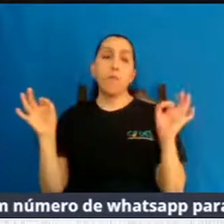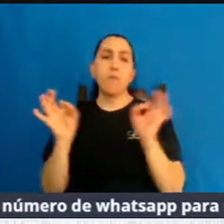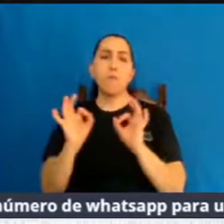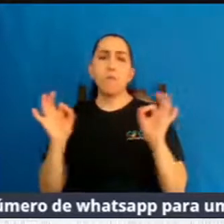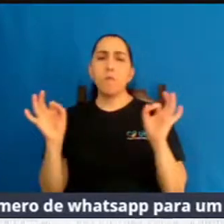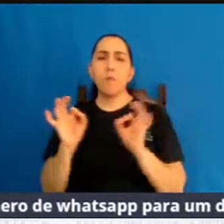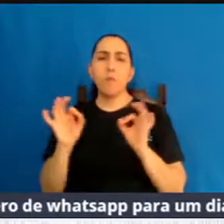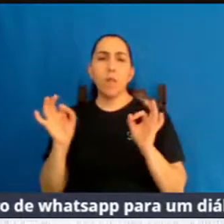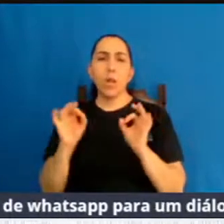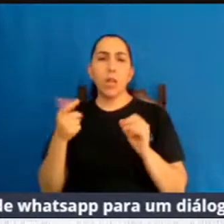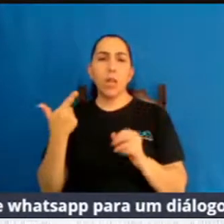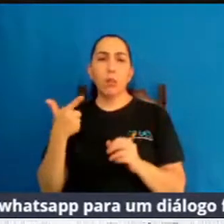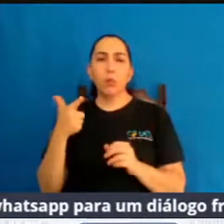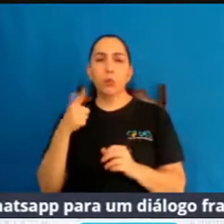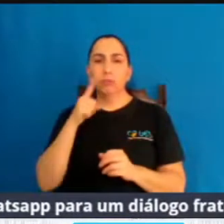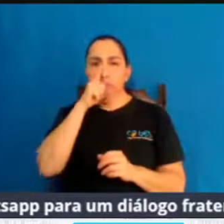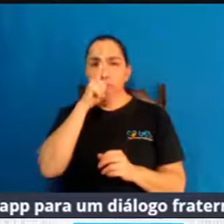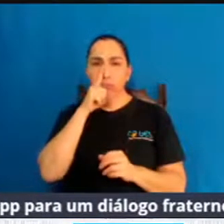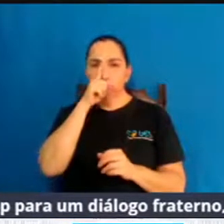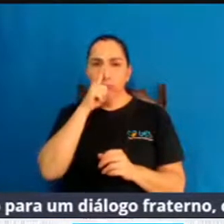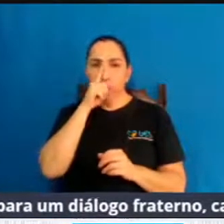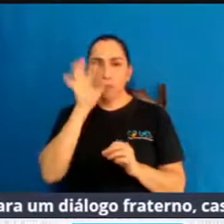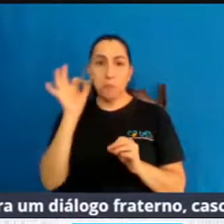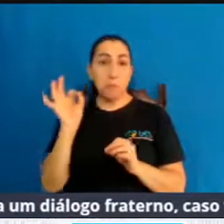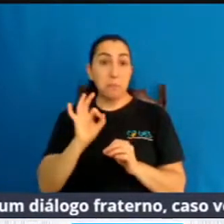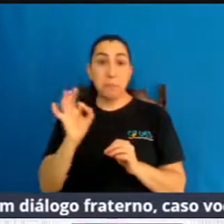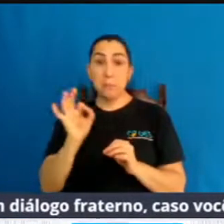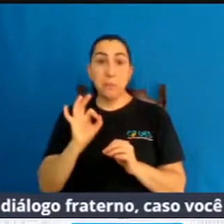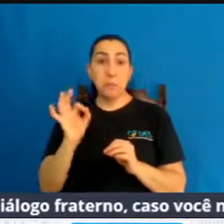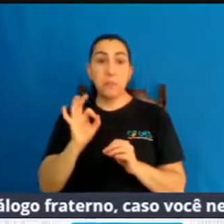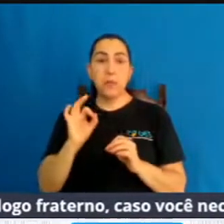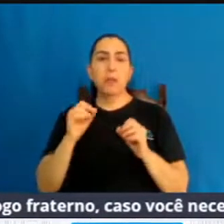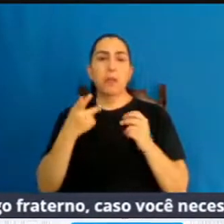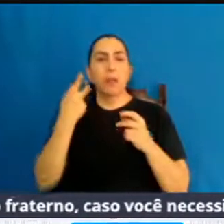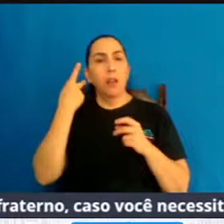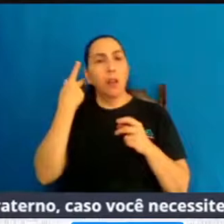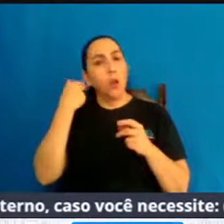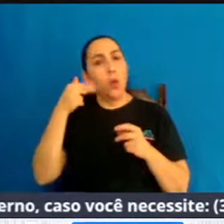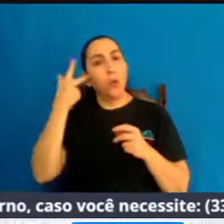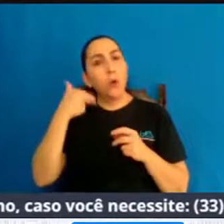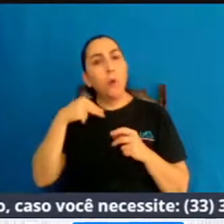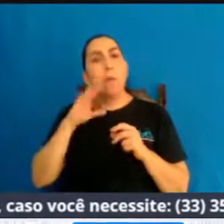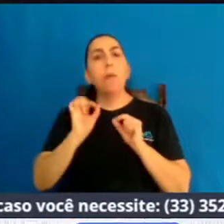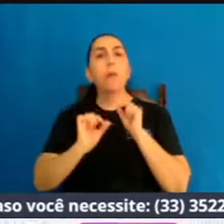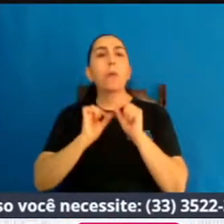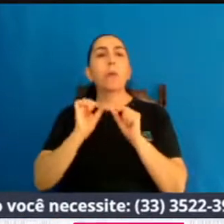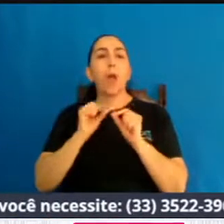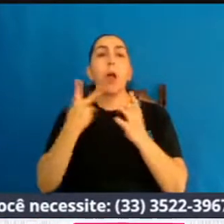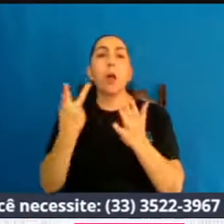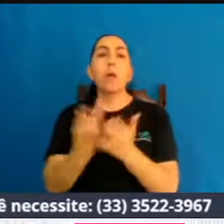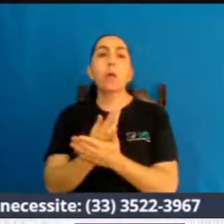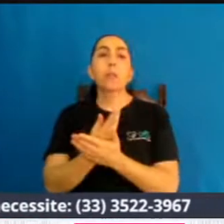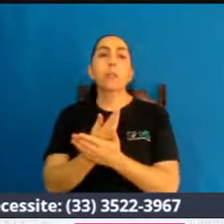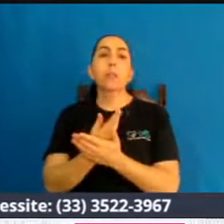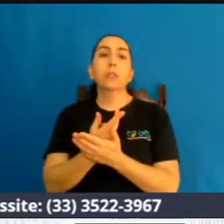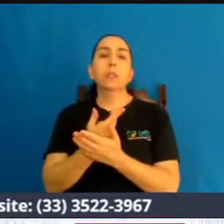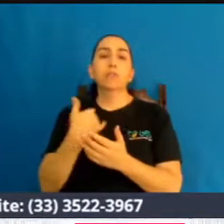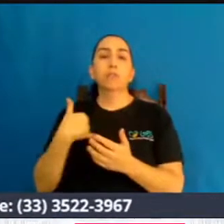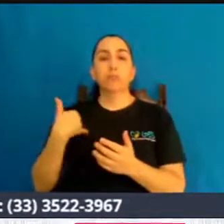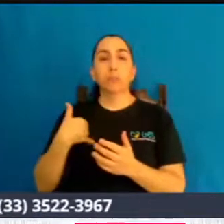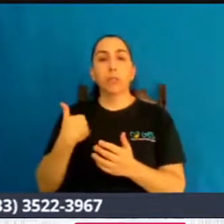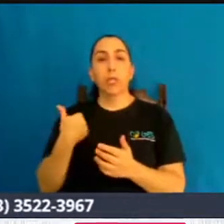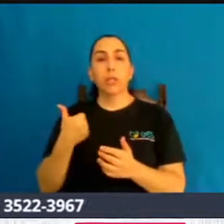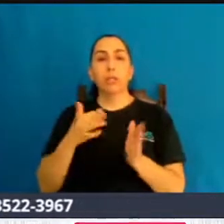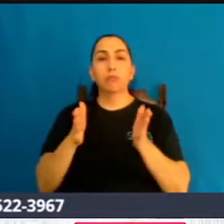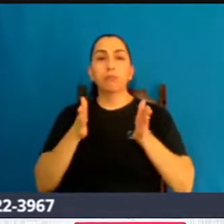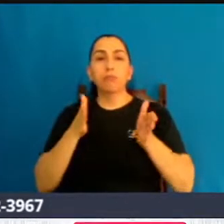de morte para a menina. Aliás, é muito comum, aliás, gravidez nessa época, sobretudo vítimas também